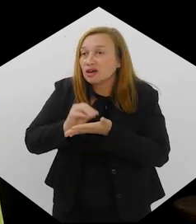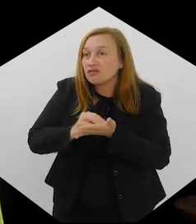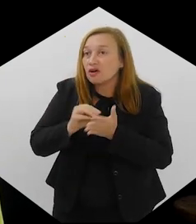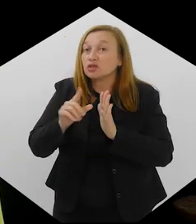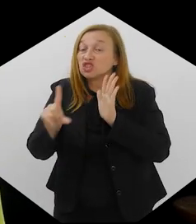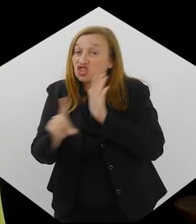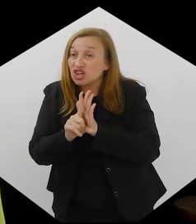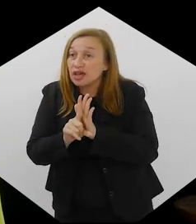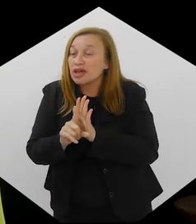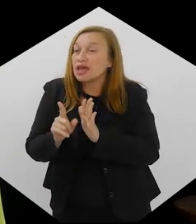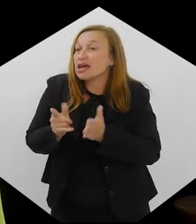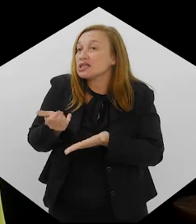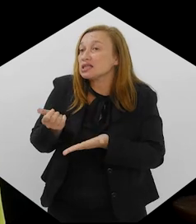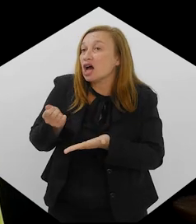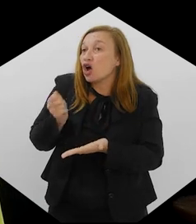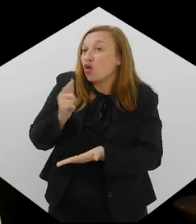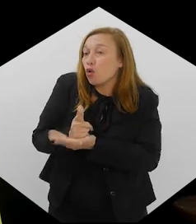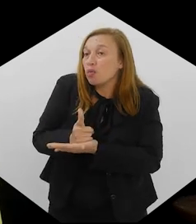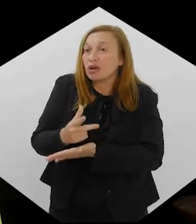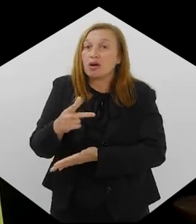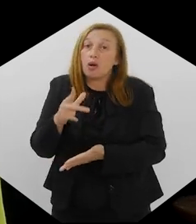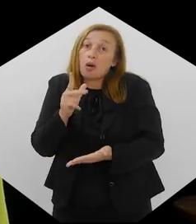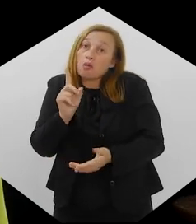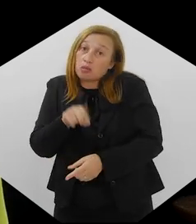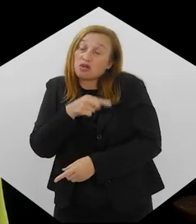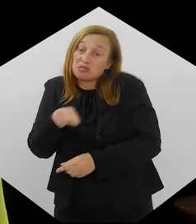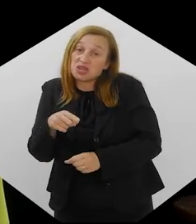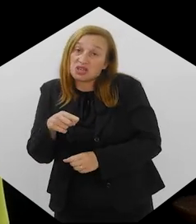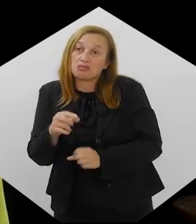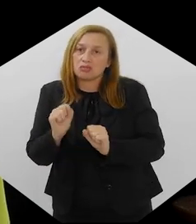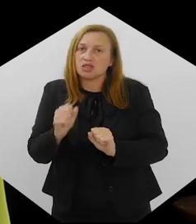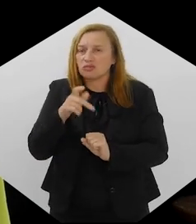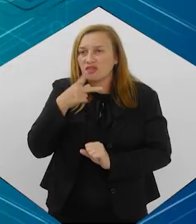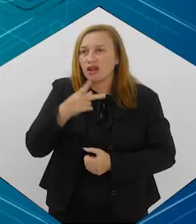de regulamentação e essa compra aí proibida, digamos.